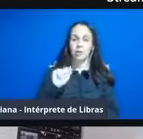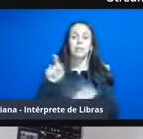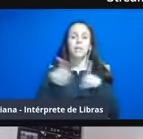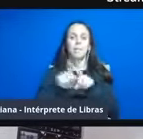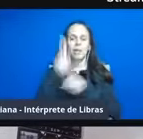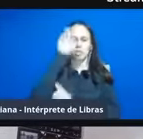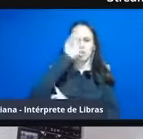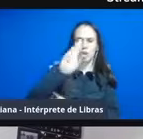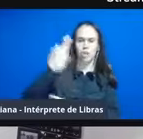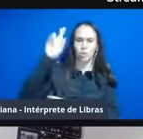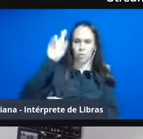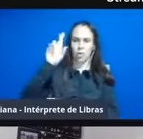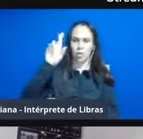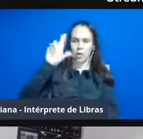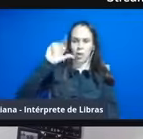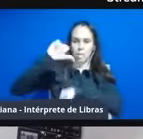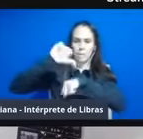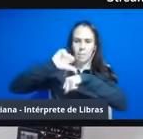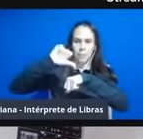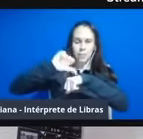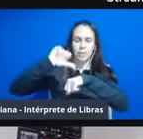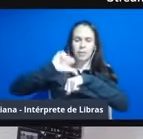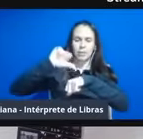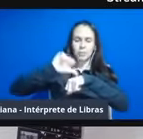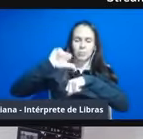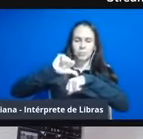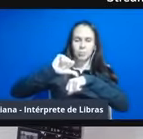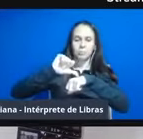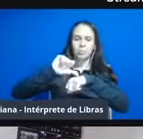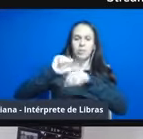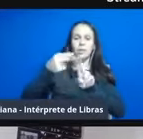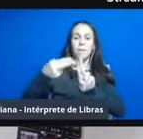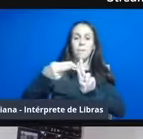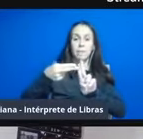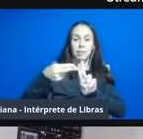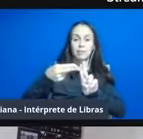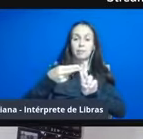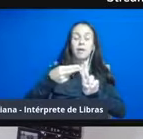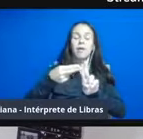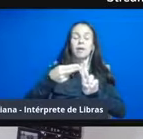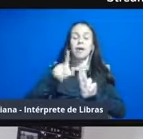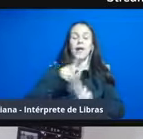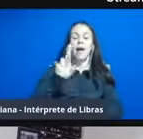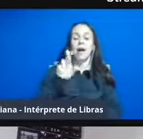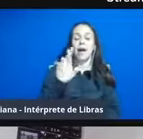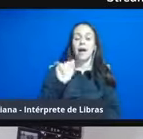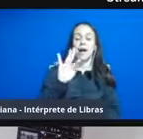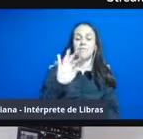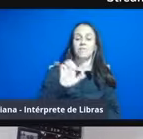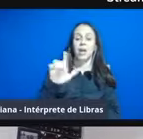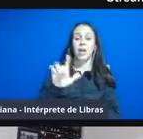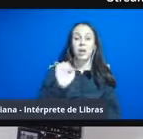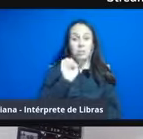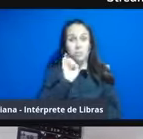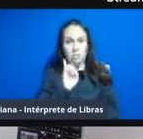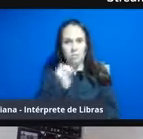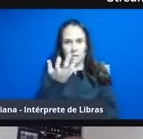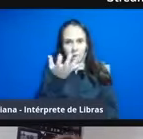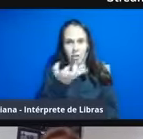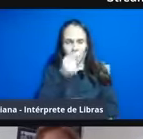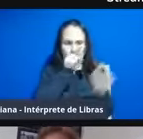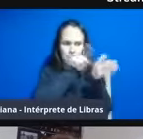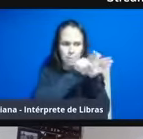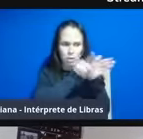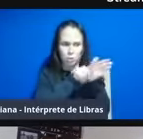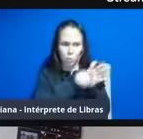Missões, Rafael Lázari. Lembramos que perguntas podem ser feitas para os nossos convidados sobre o livro